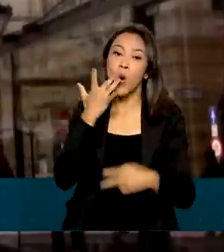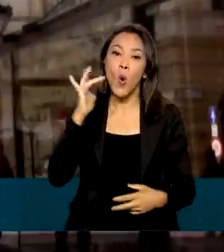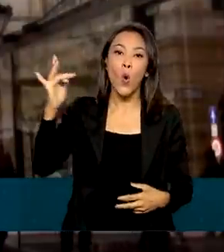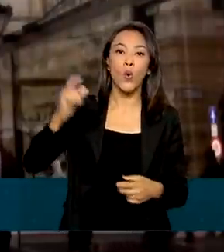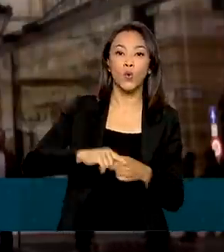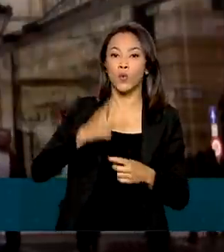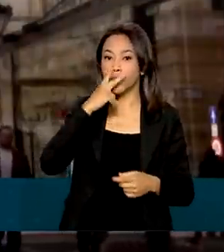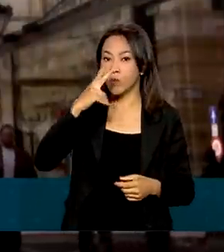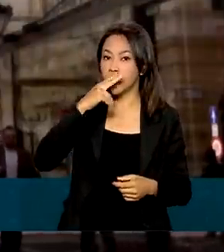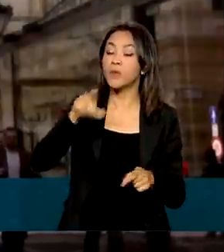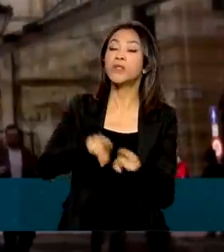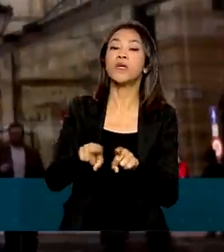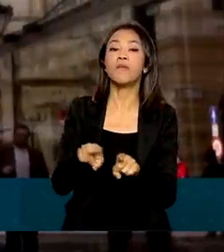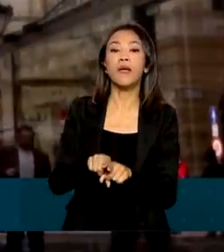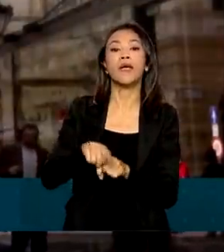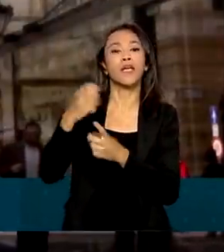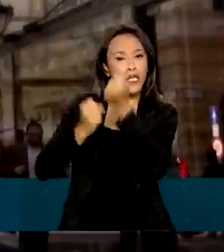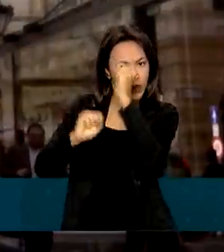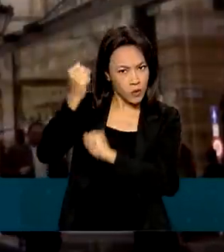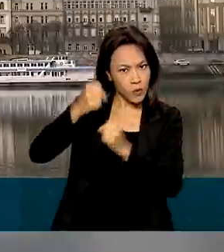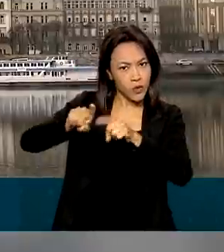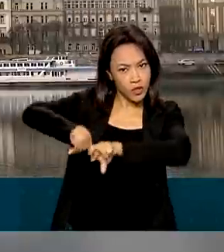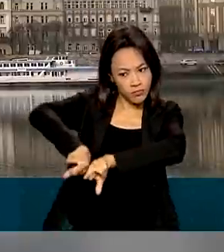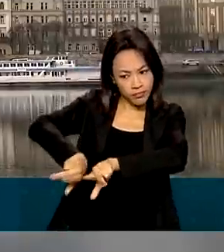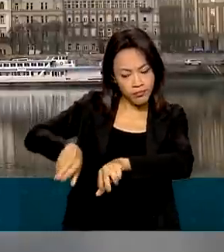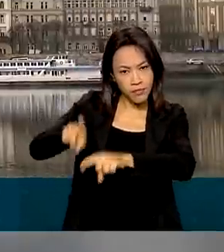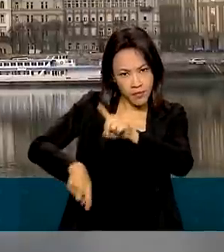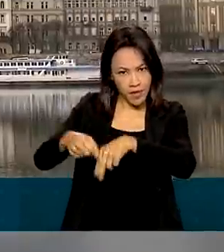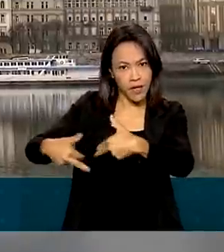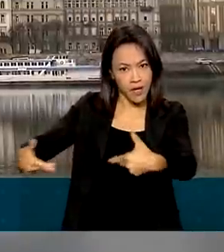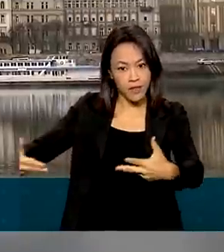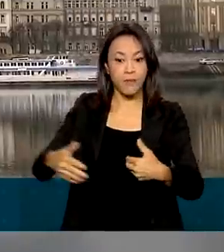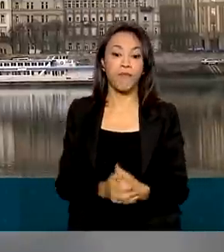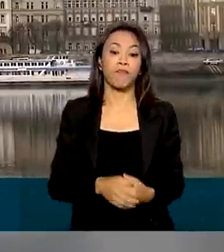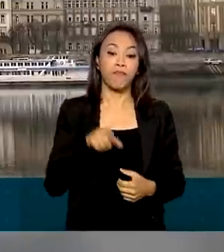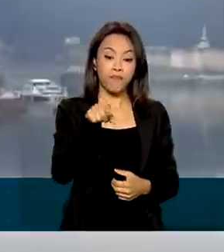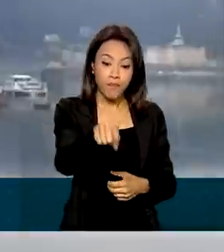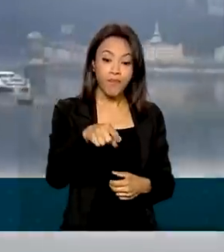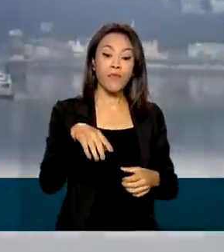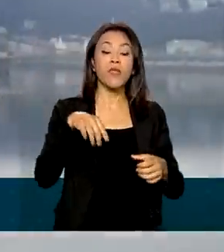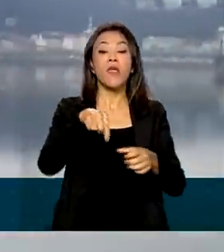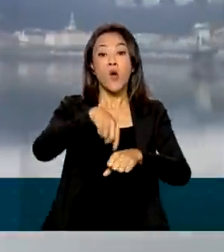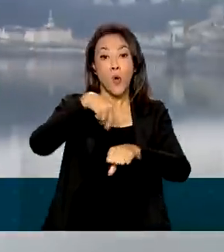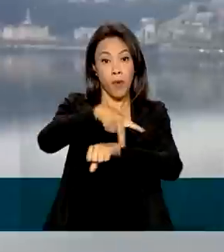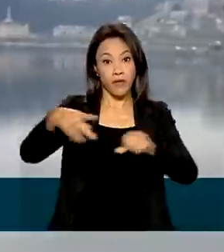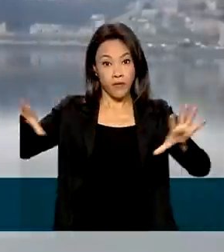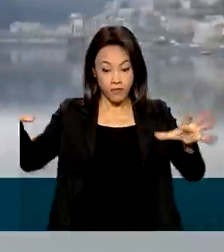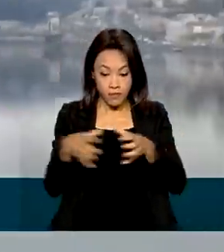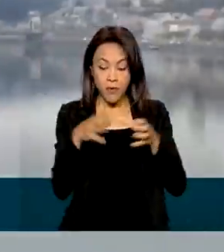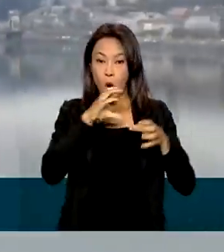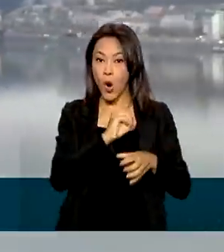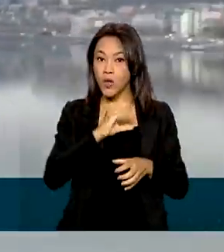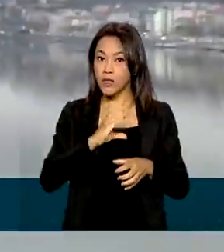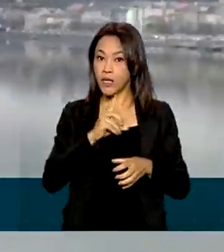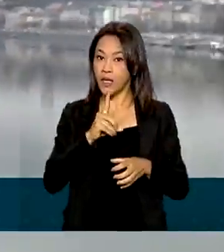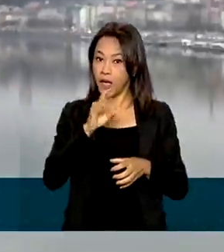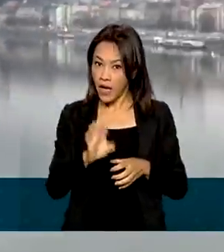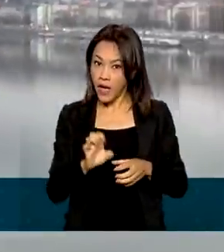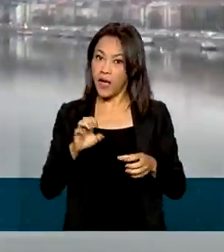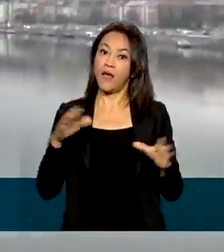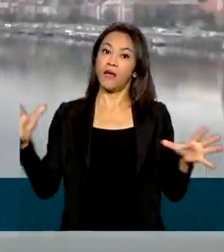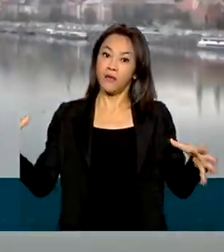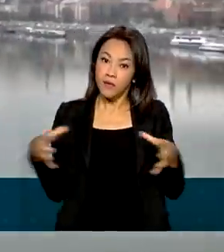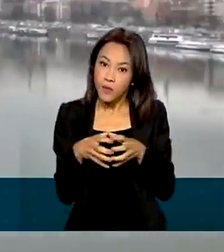tabaco e componentes industriais. A Hungria faz parte da União Europeia e da OCDE, a Organização